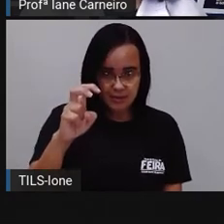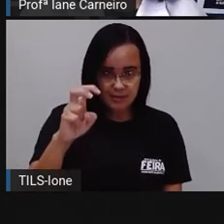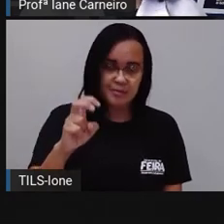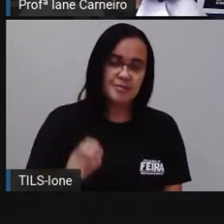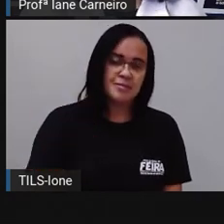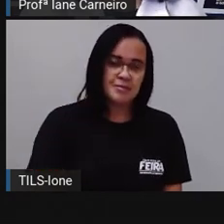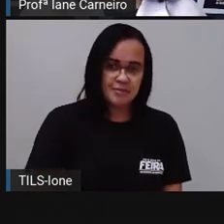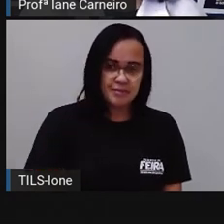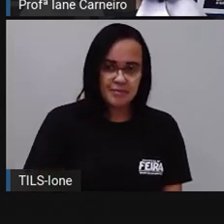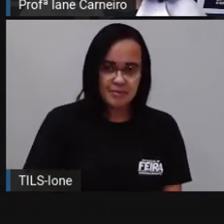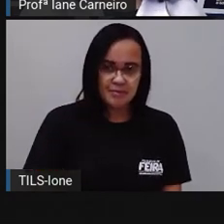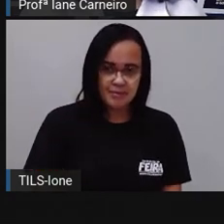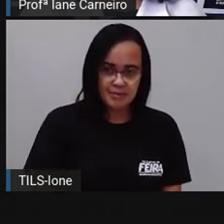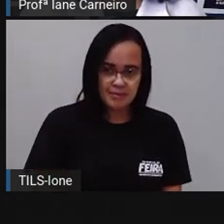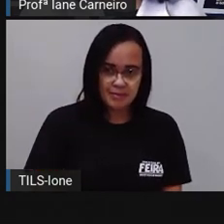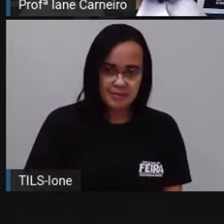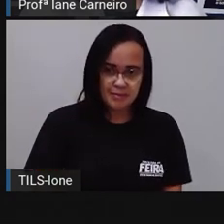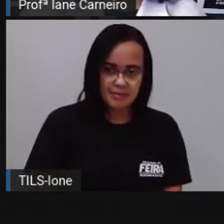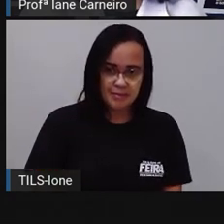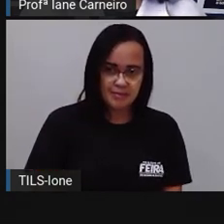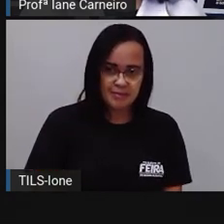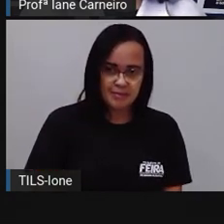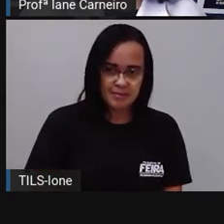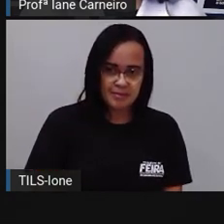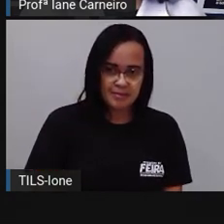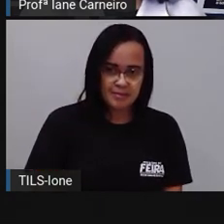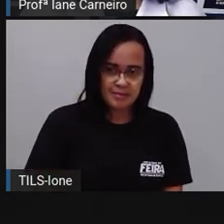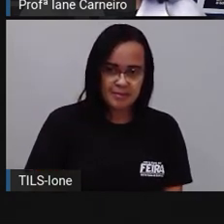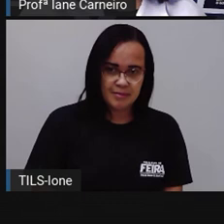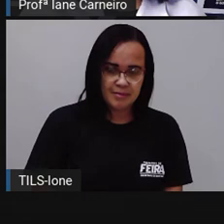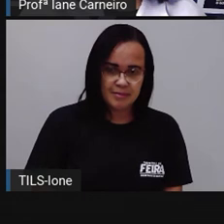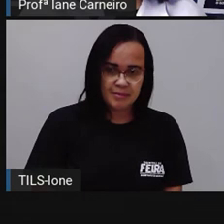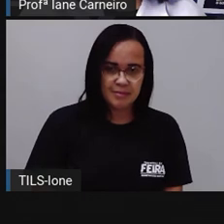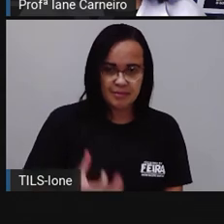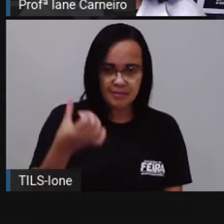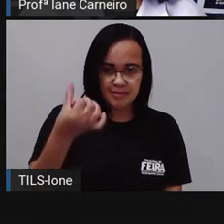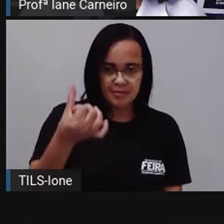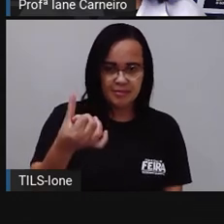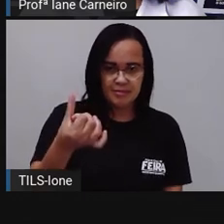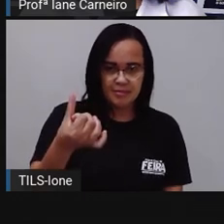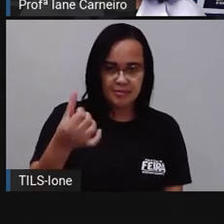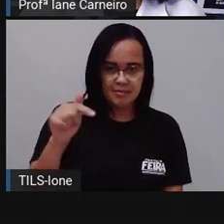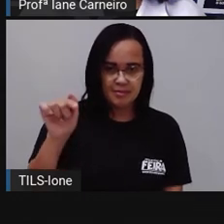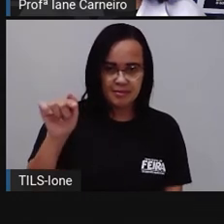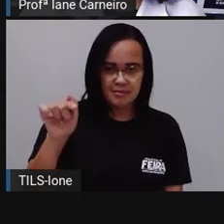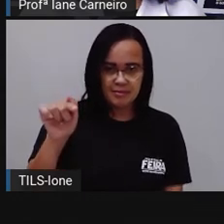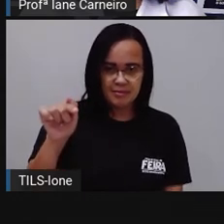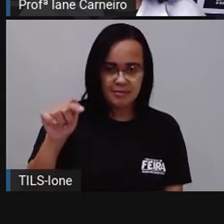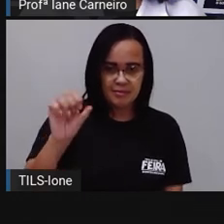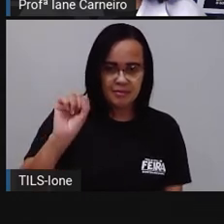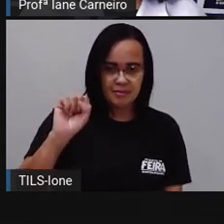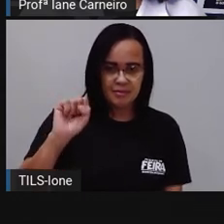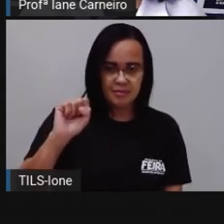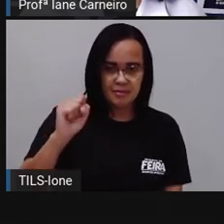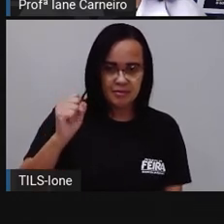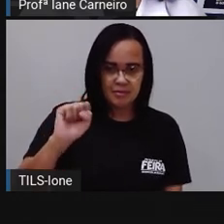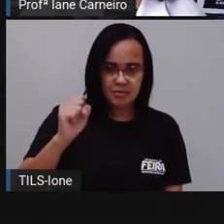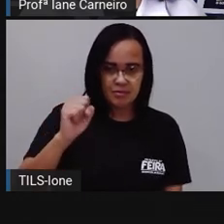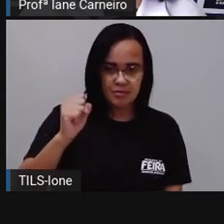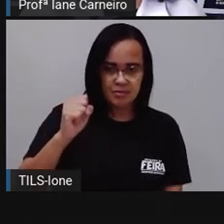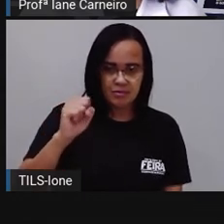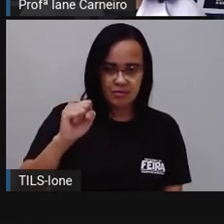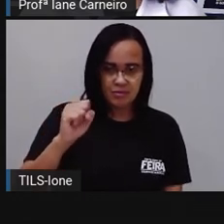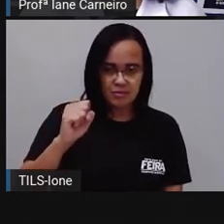para a gente ver o gráfico completinho. cinco, seis, sete, oito.